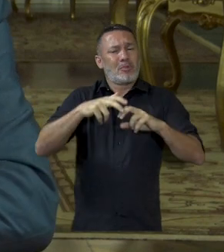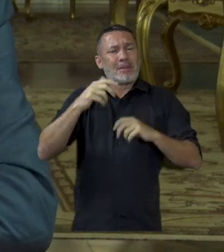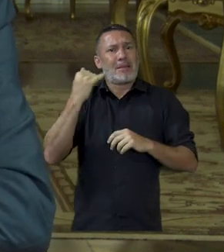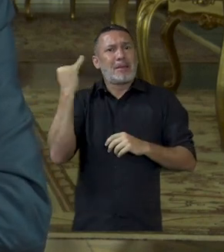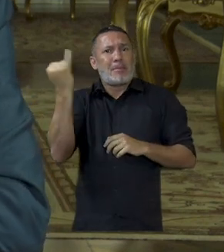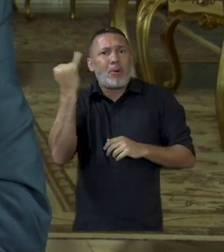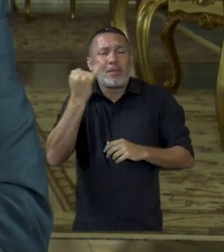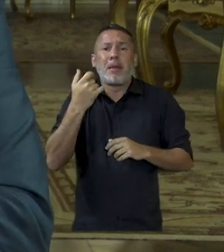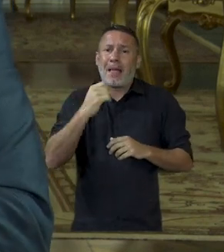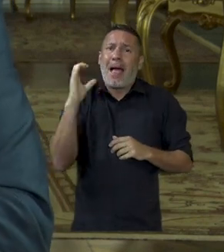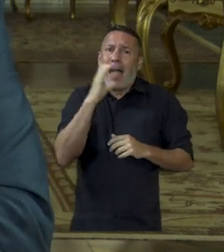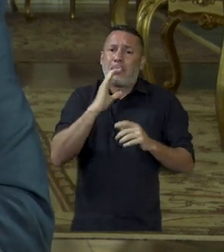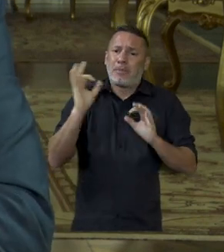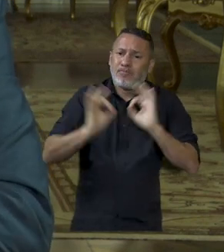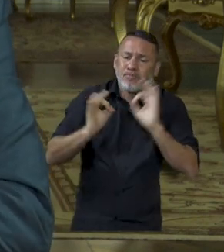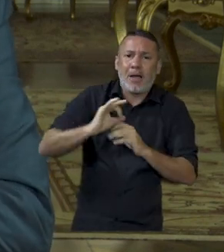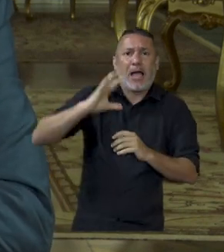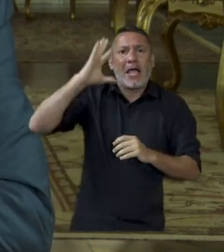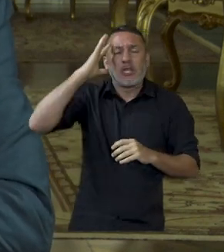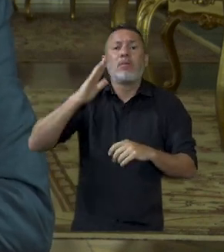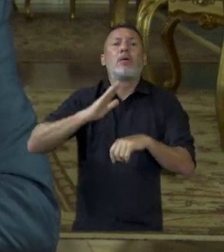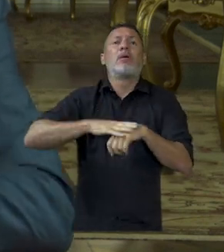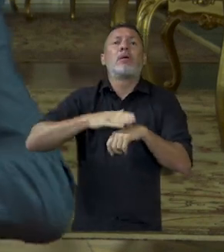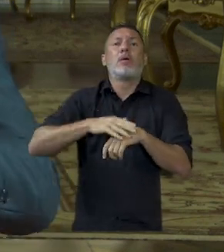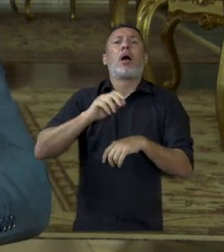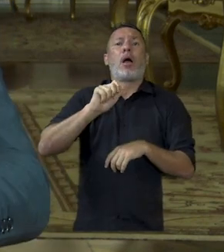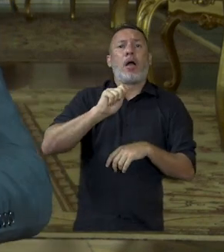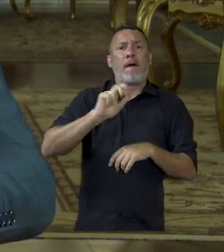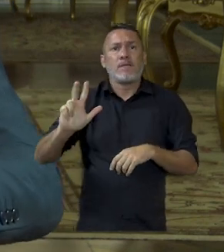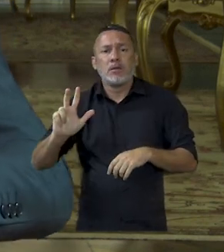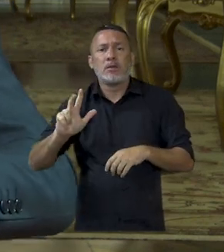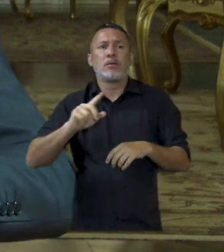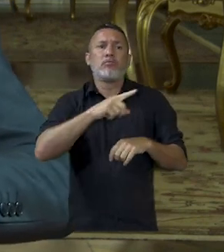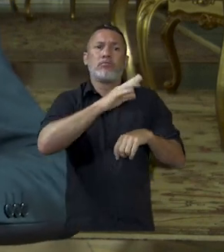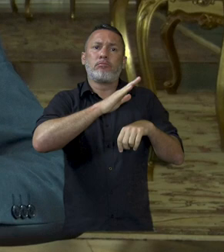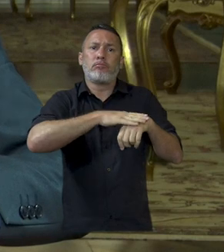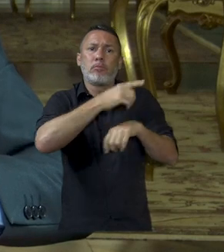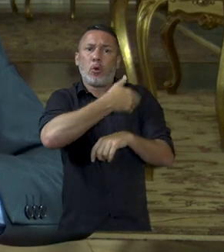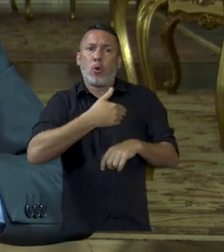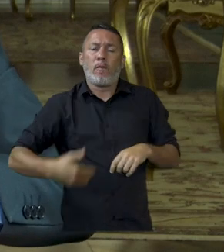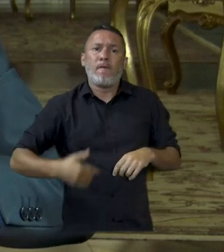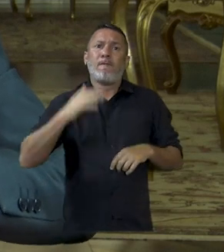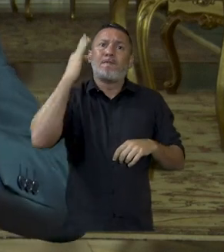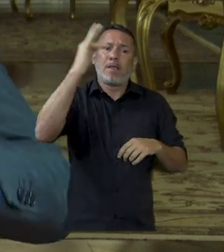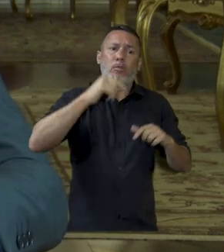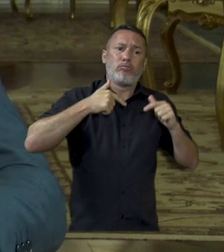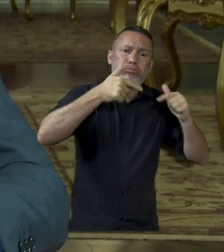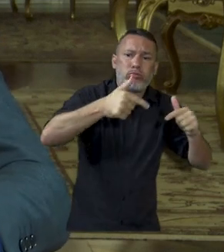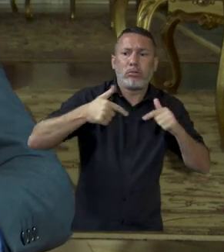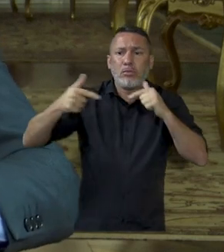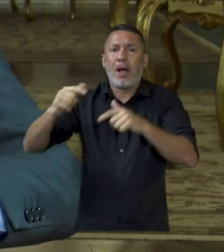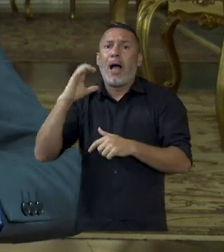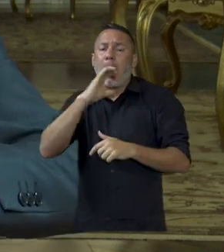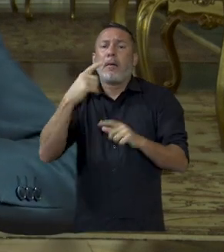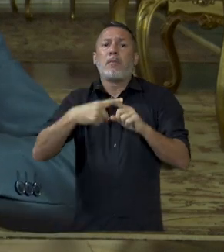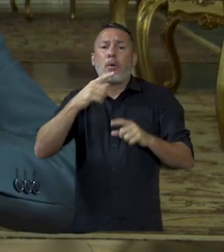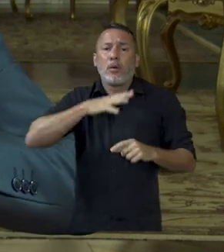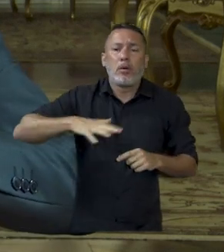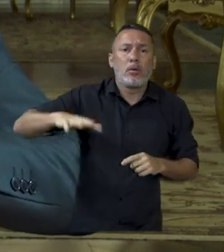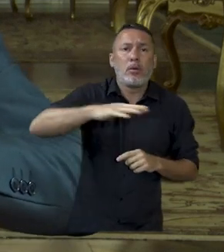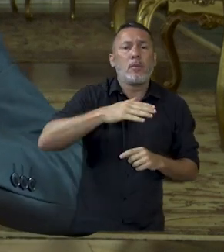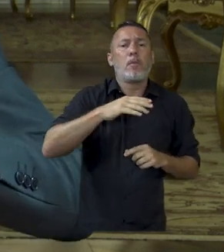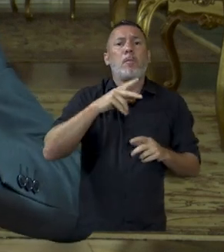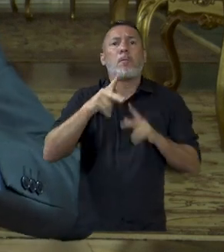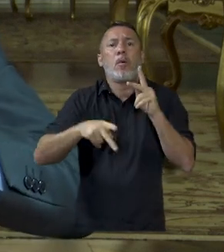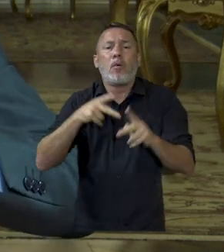que a gente também peça agilidade. Agilidade por parte da Anvisa, agilidade por parte do governo, para que